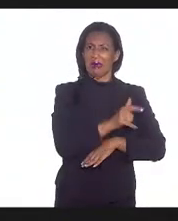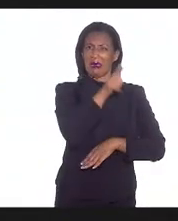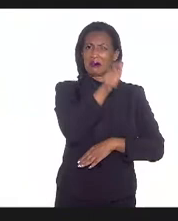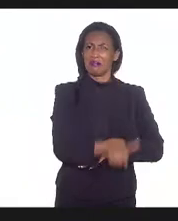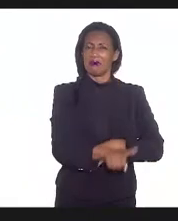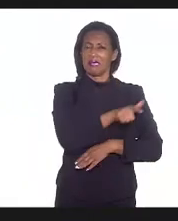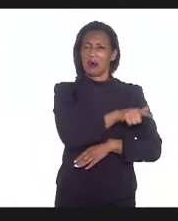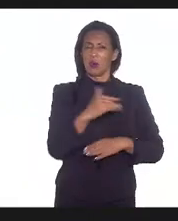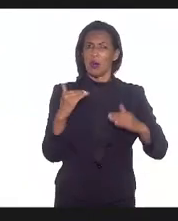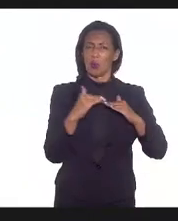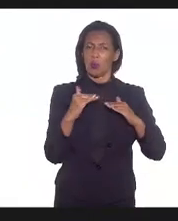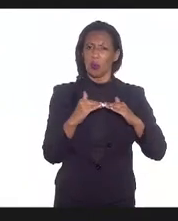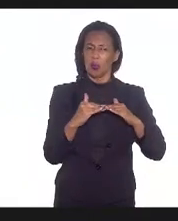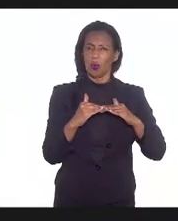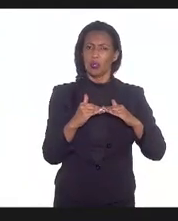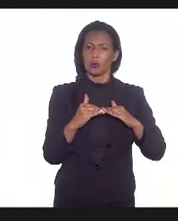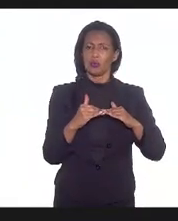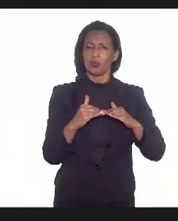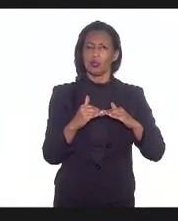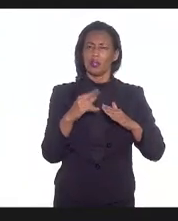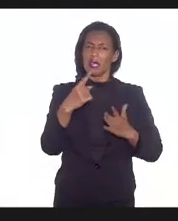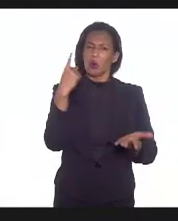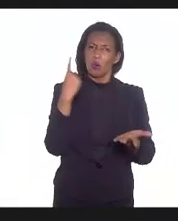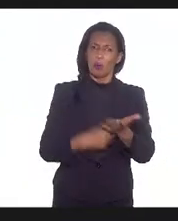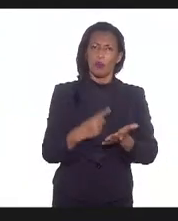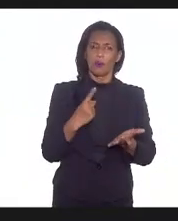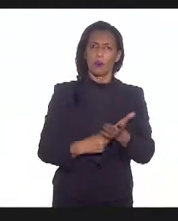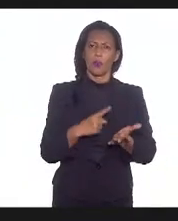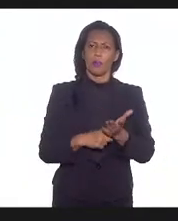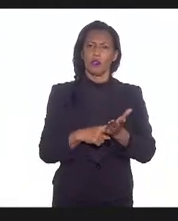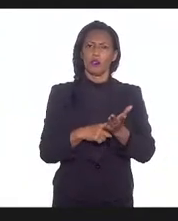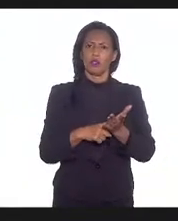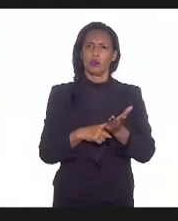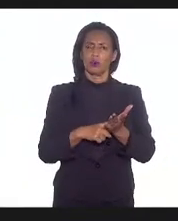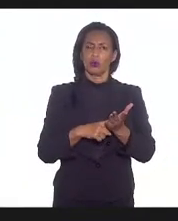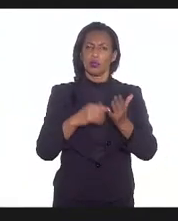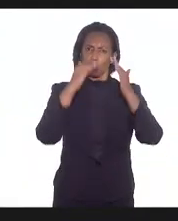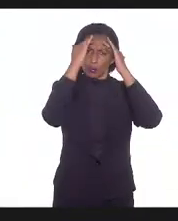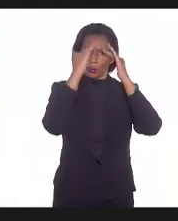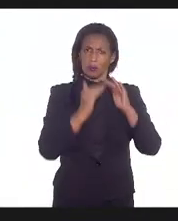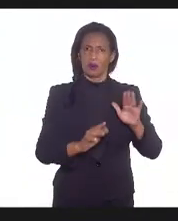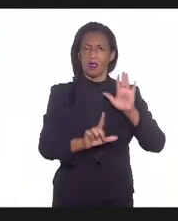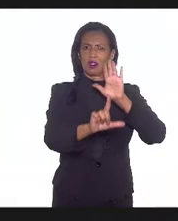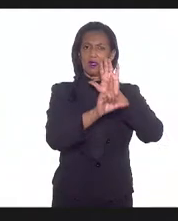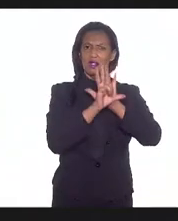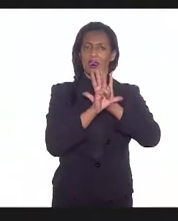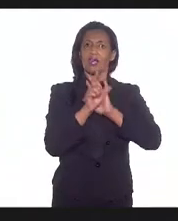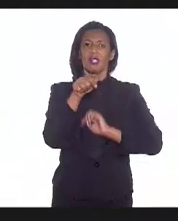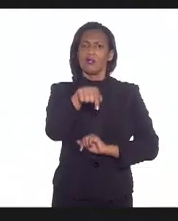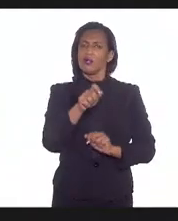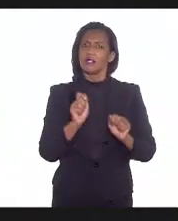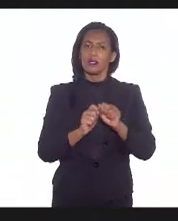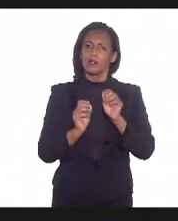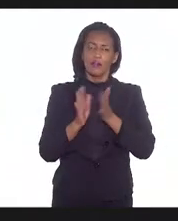acordo com eles, e têm um compromisso de cumprir a legislação. E vocês não fazem, por que eles vão abrir